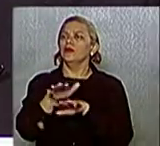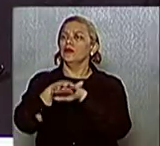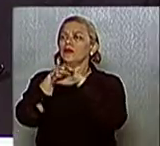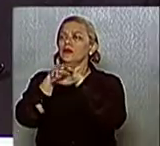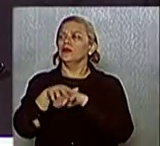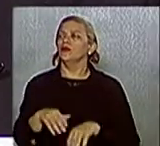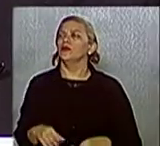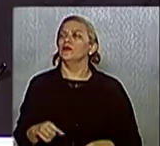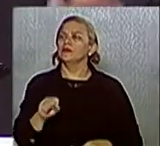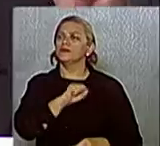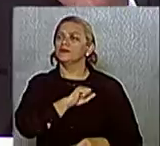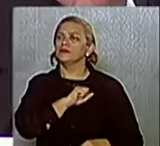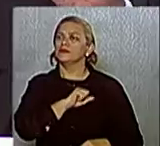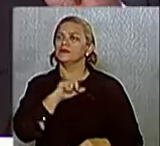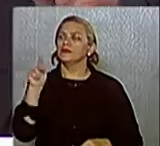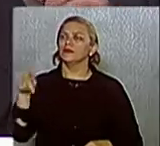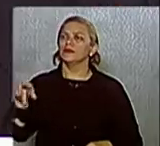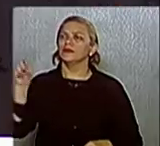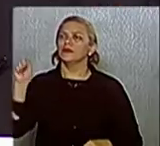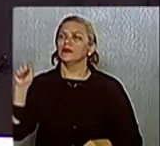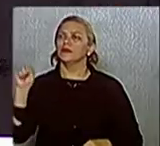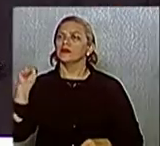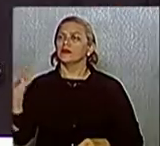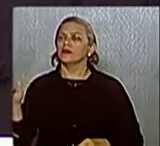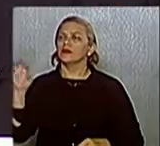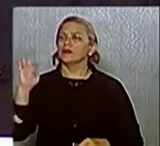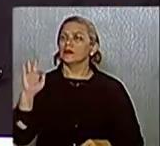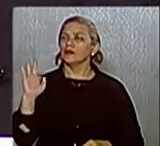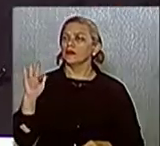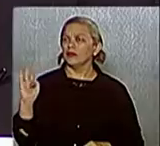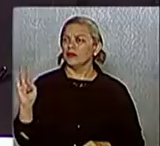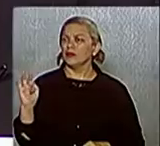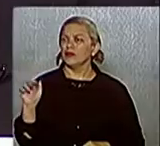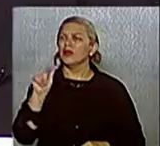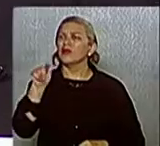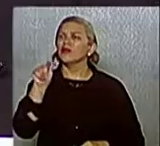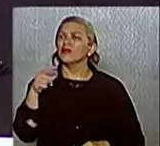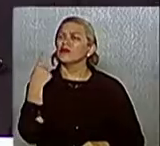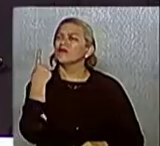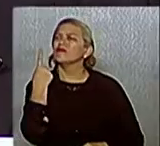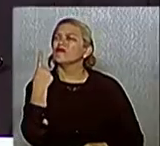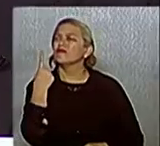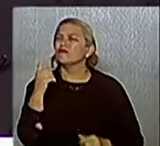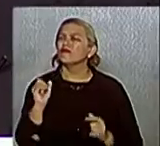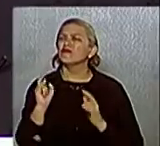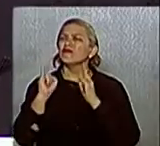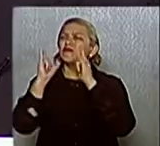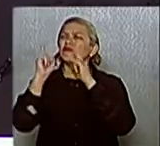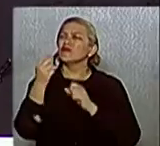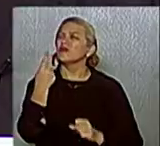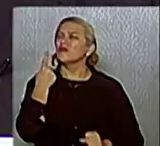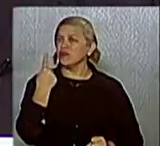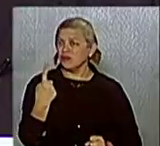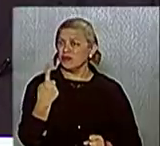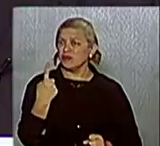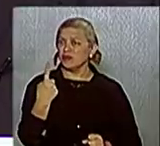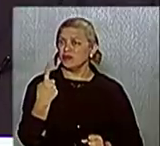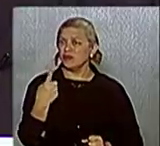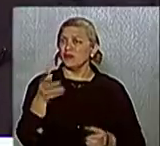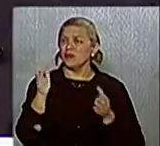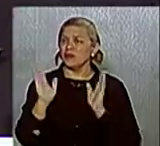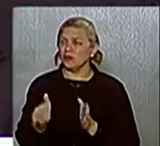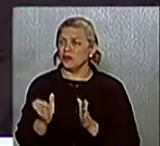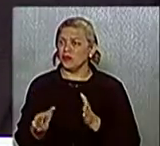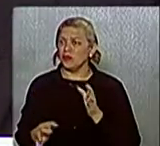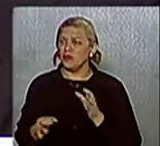Portanto, você fala de um prédio público da sede da prefeitura, que dentro do nosso programa agora,